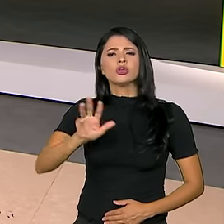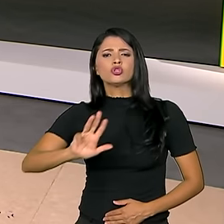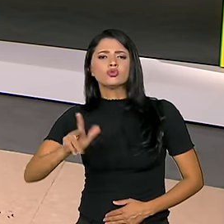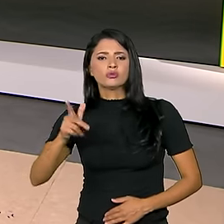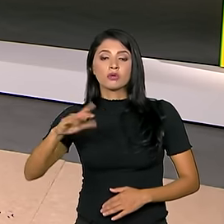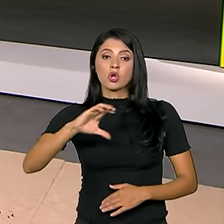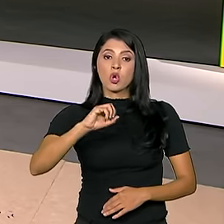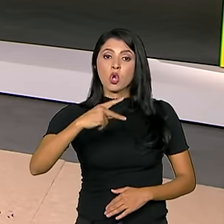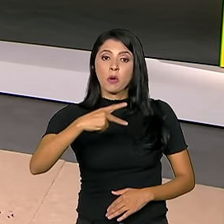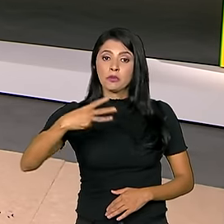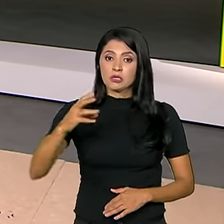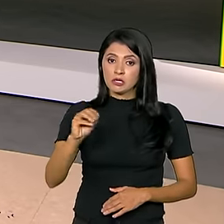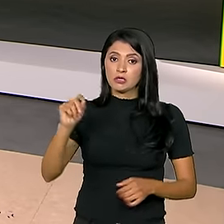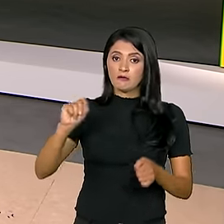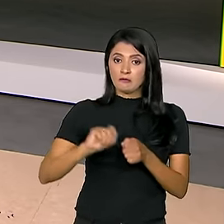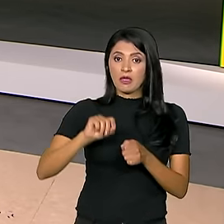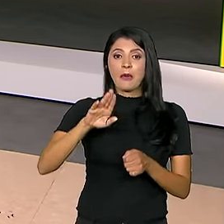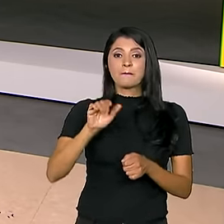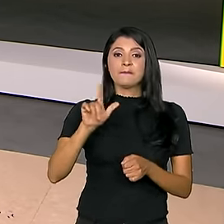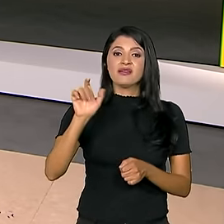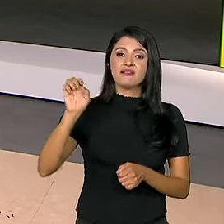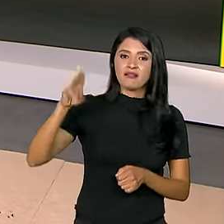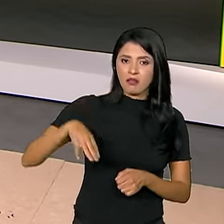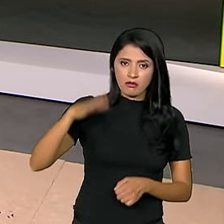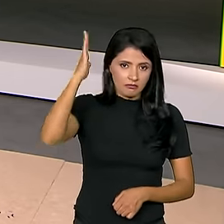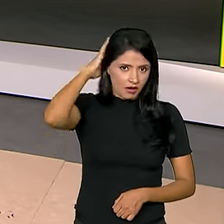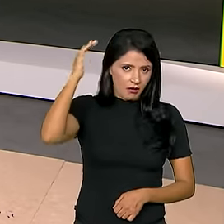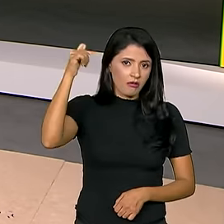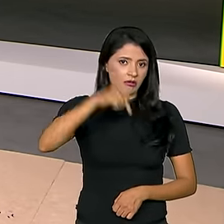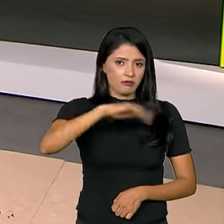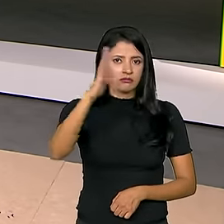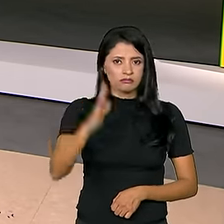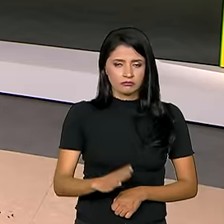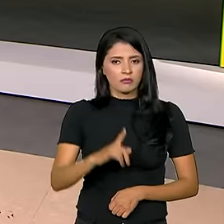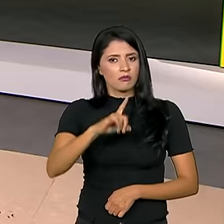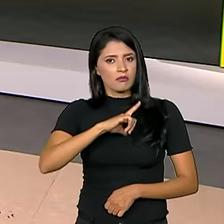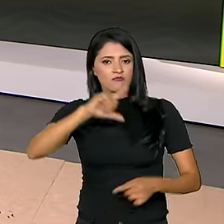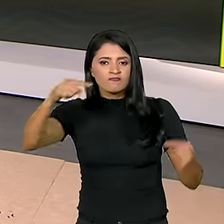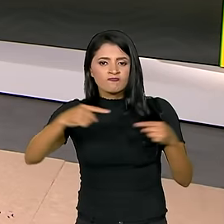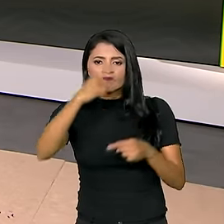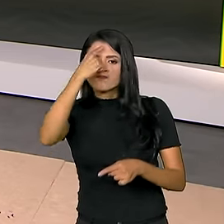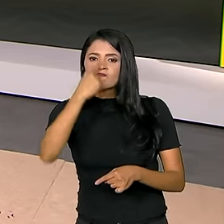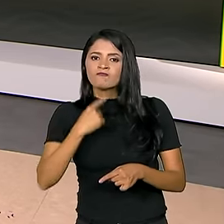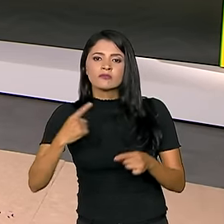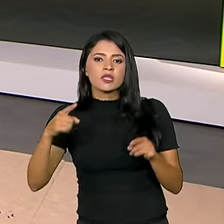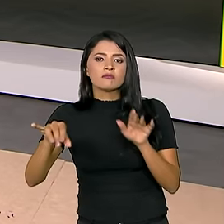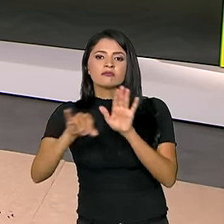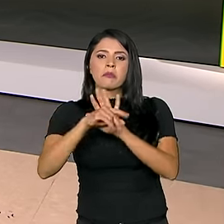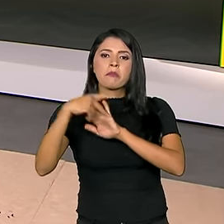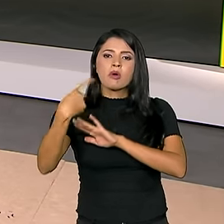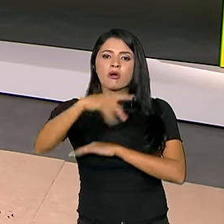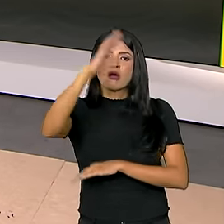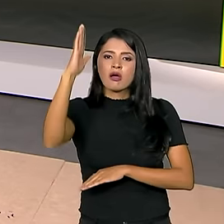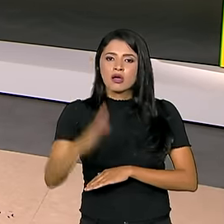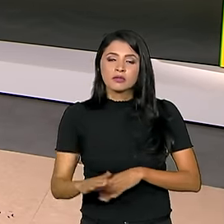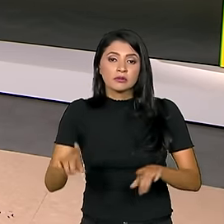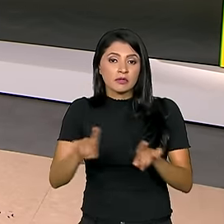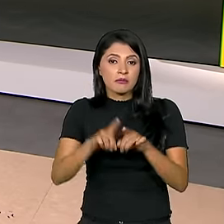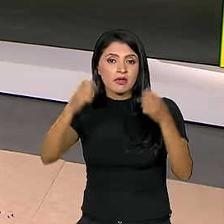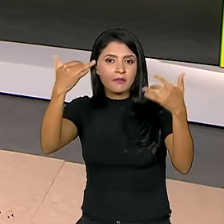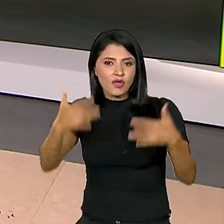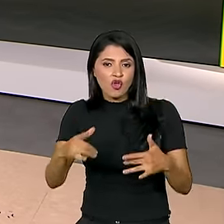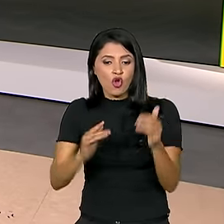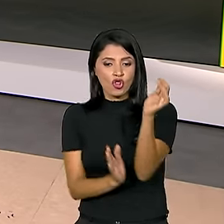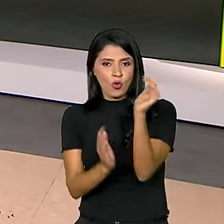COP30, que será realizada em Belém, no Pará, terá a cara do Brasil. Lula disse ainda que sai de